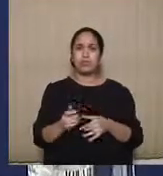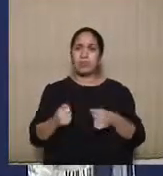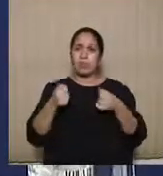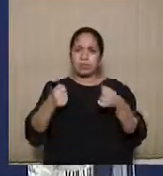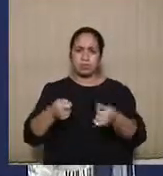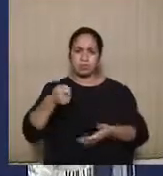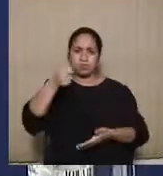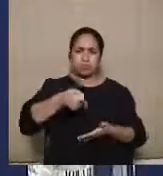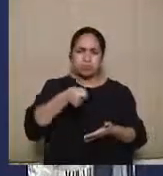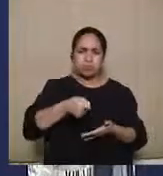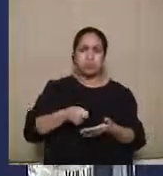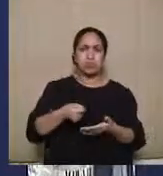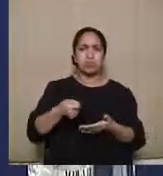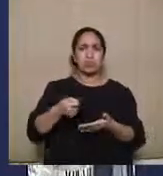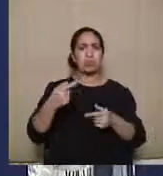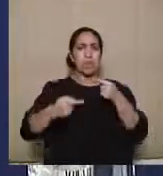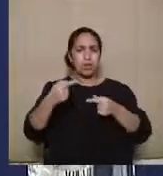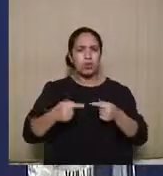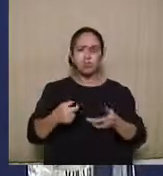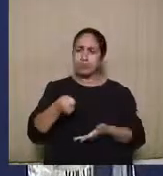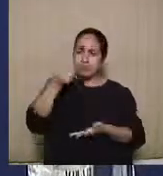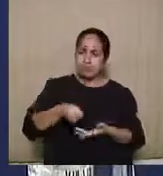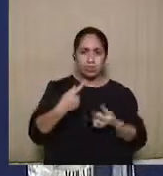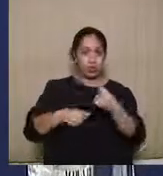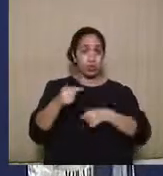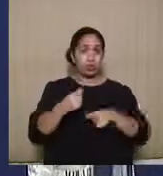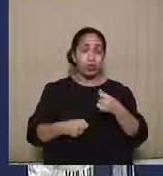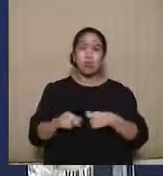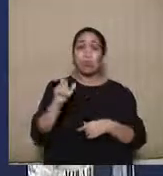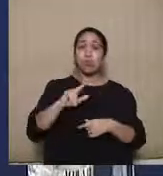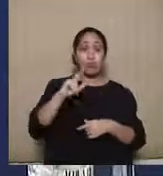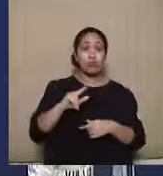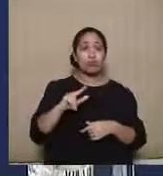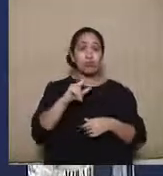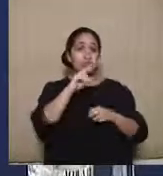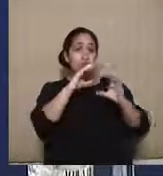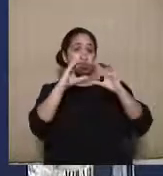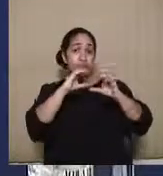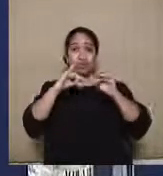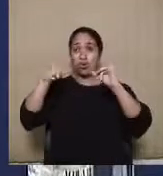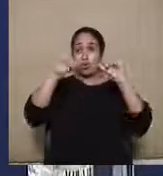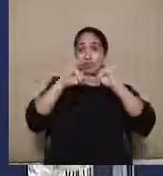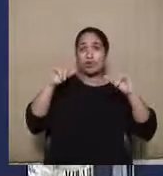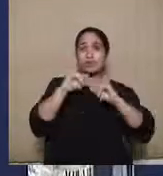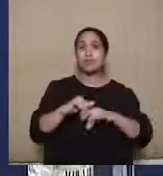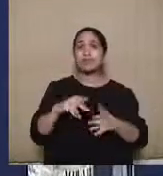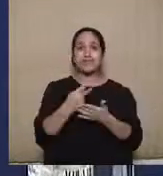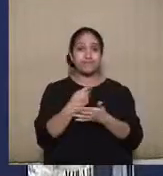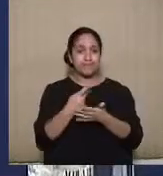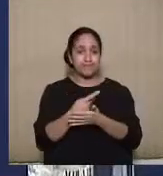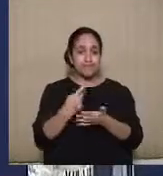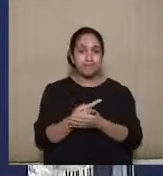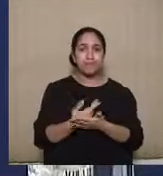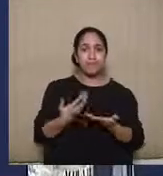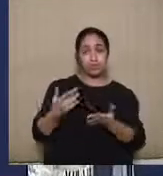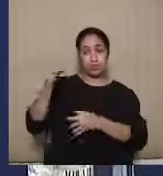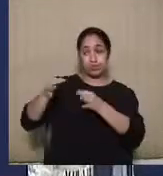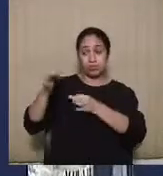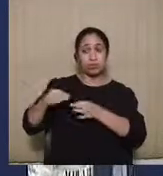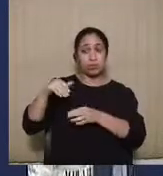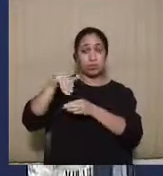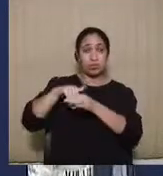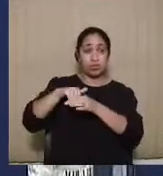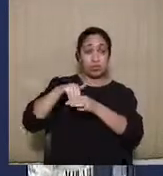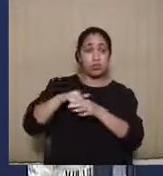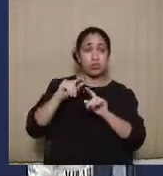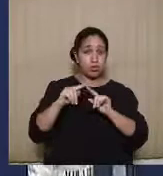abuso de poder econômico, uso indevidos de meio de comunicação. Isso são as causas de pedir que cabem a ação de investigação judicial eleitoral. E para as